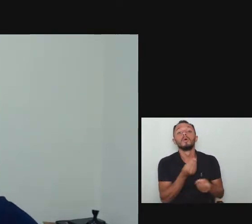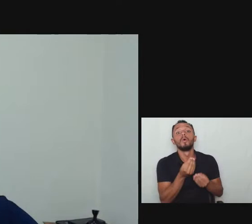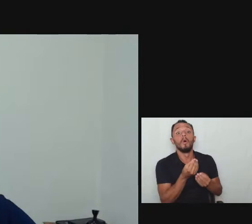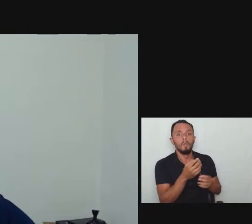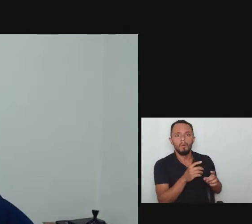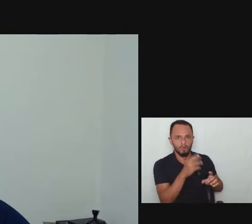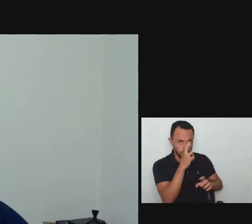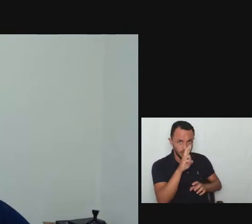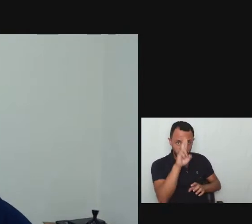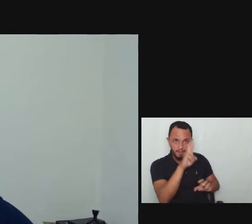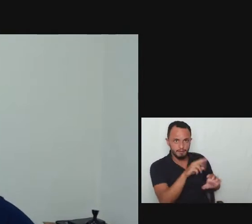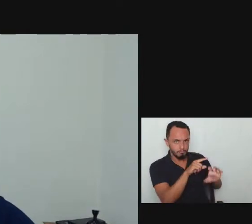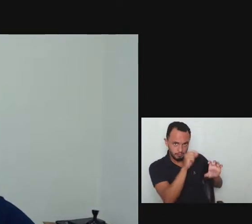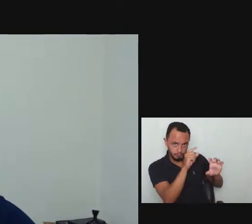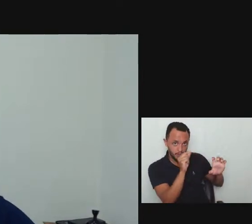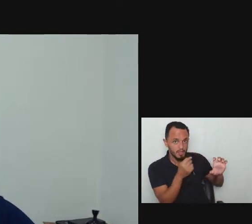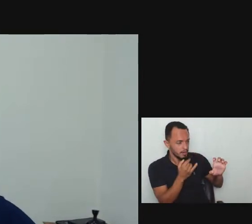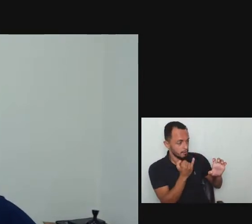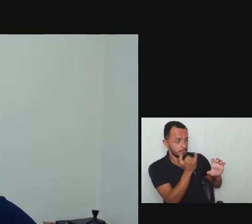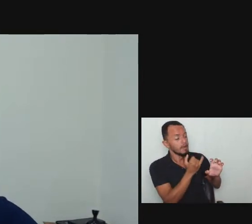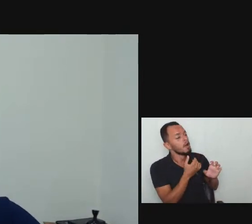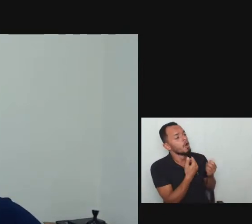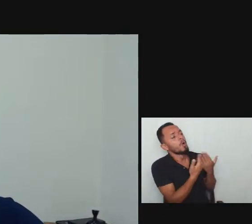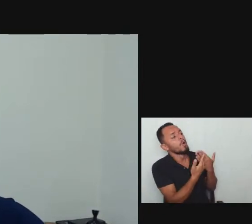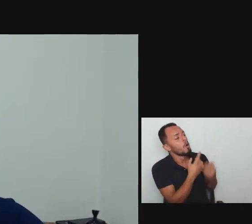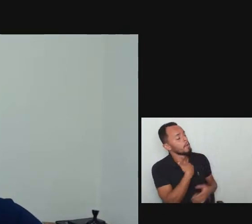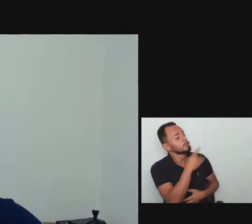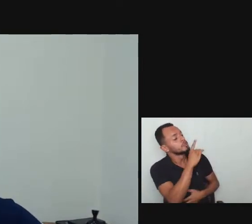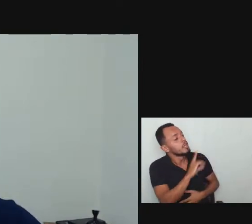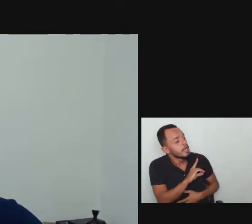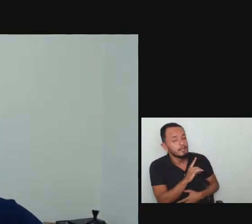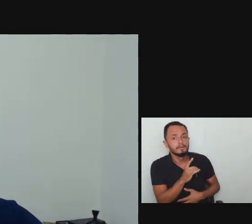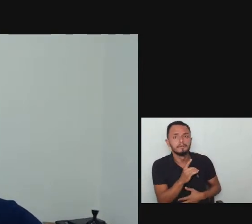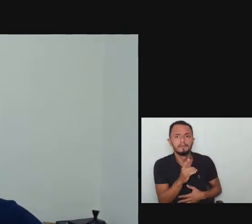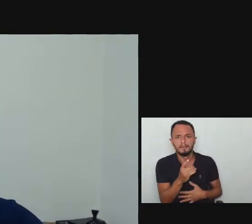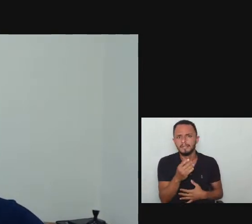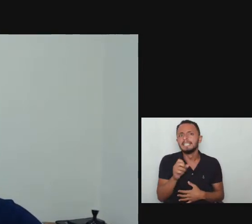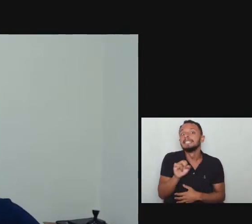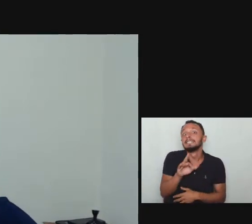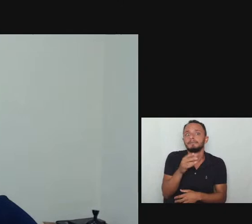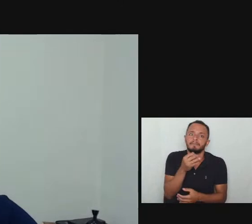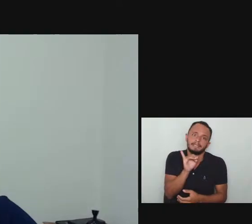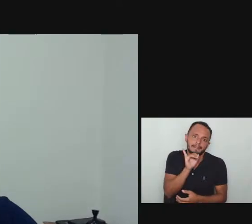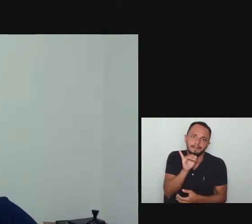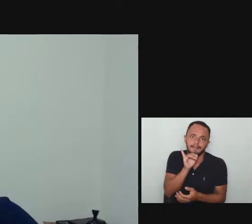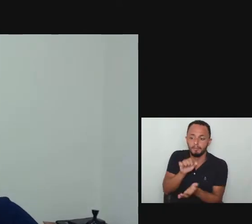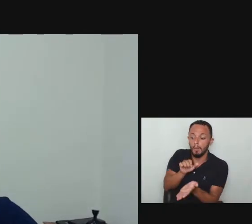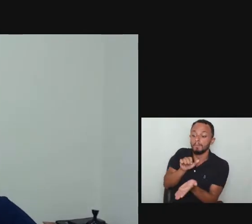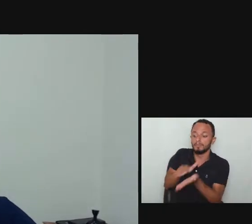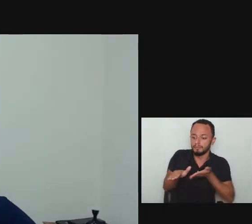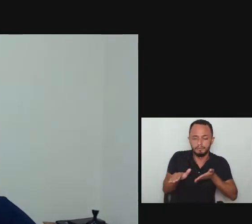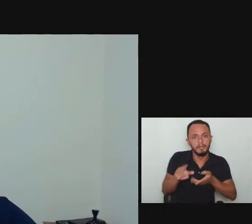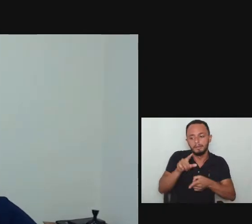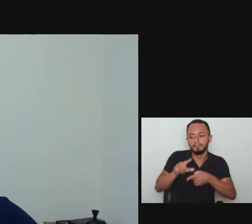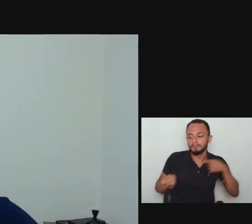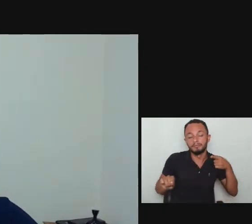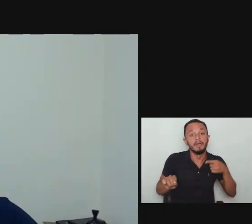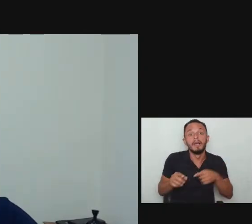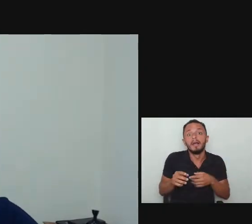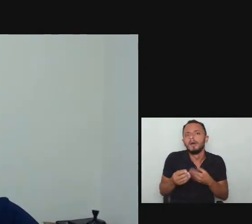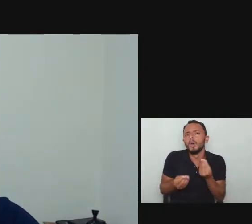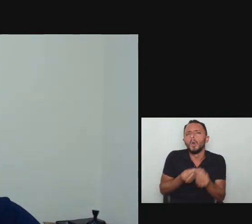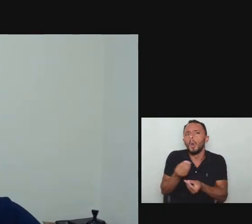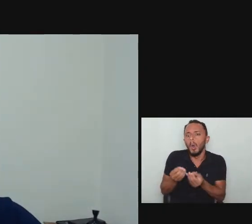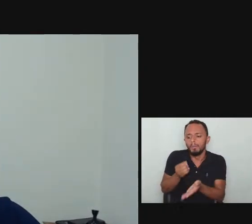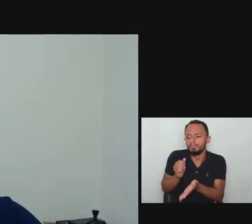direito será que a pessoa com deficiência pode ser demitida por qualquer razão esse é o nosso tema de hoje